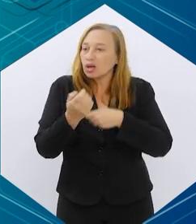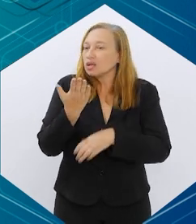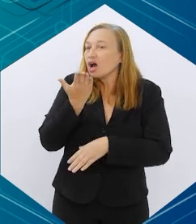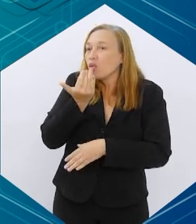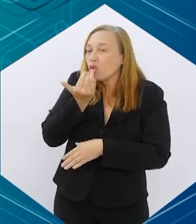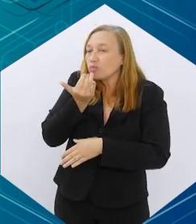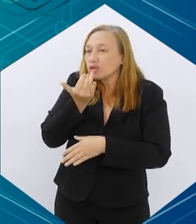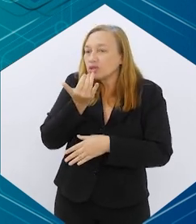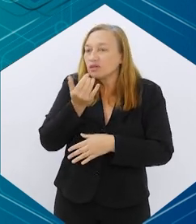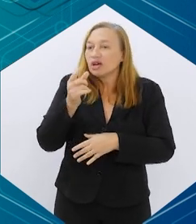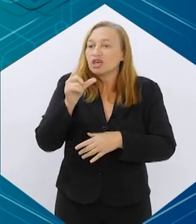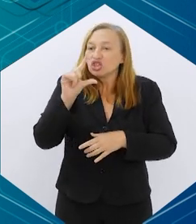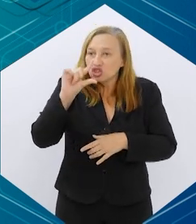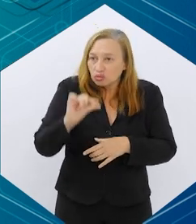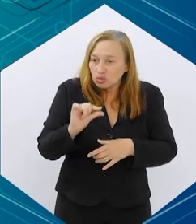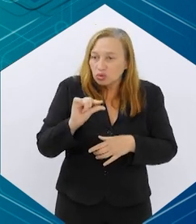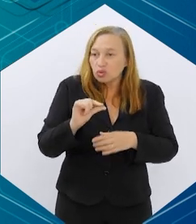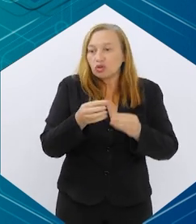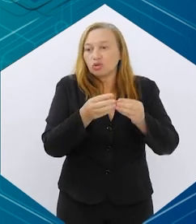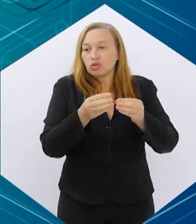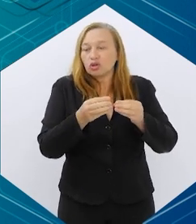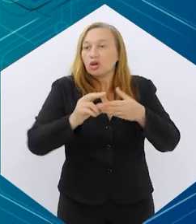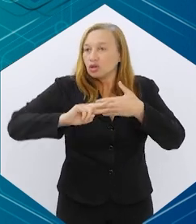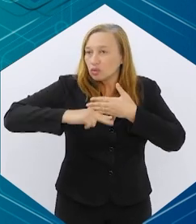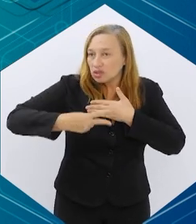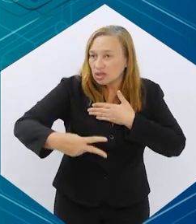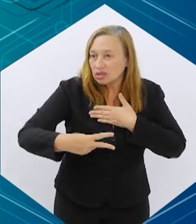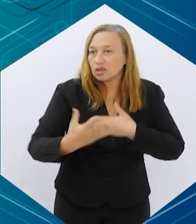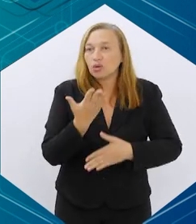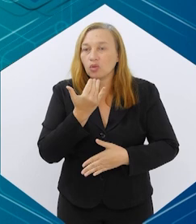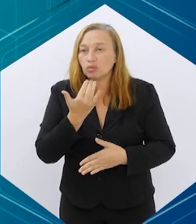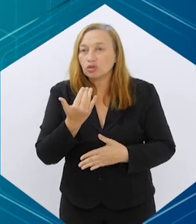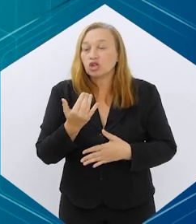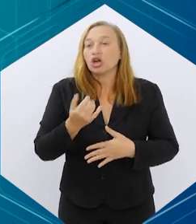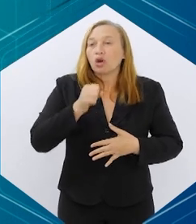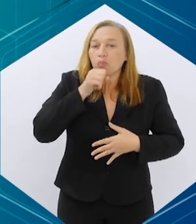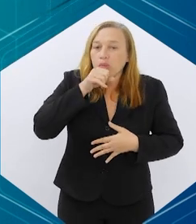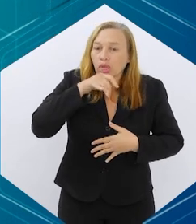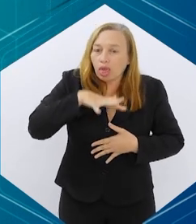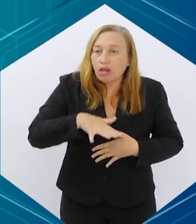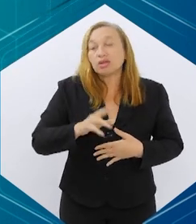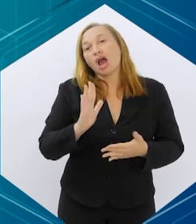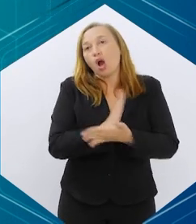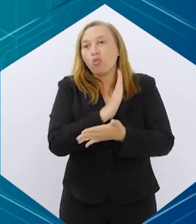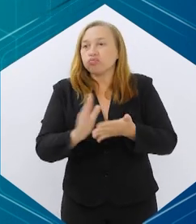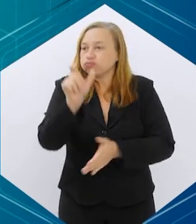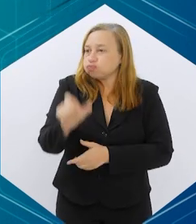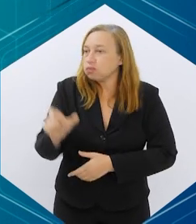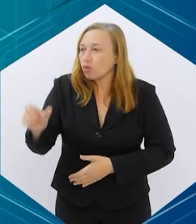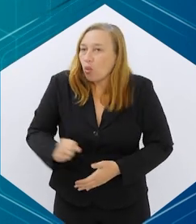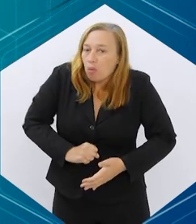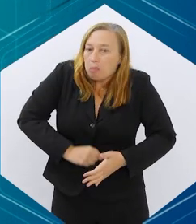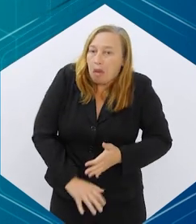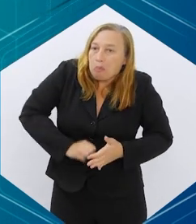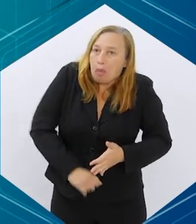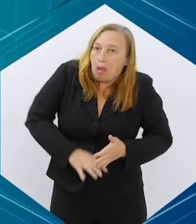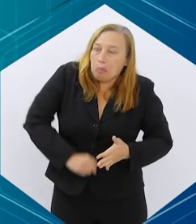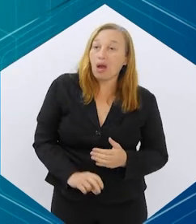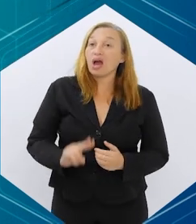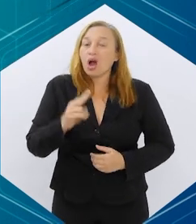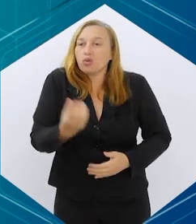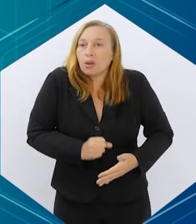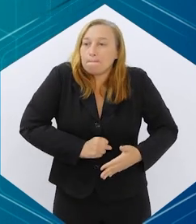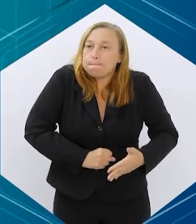vai minimizar os efeitos colaterais. Tanto para enjoo, para diarreia, alguns pacientes envolvem diarreia, outros,